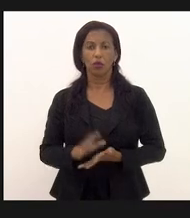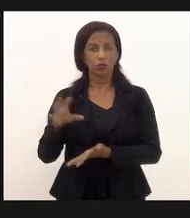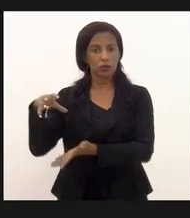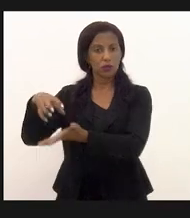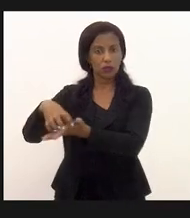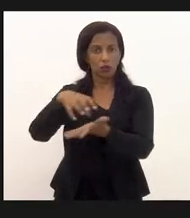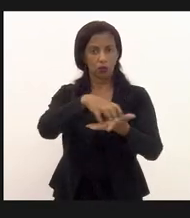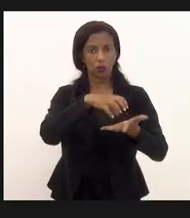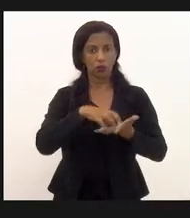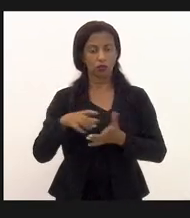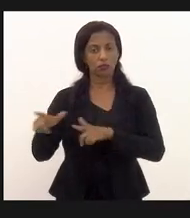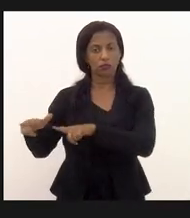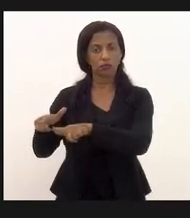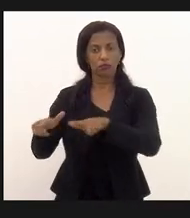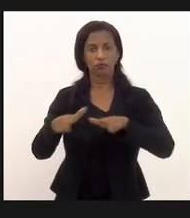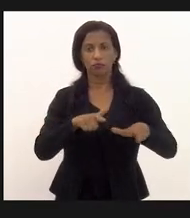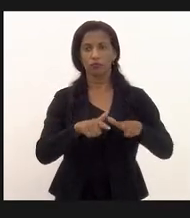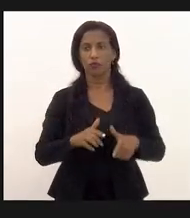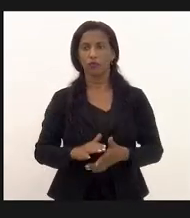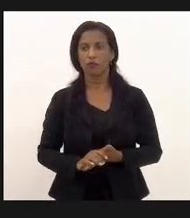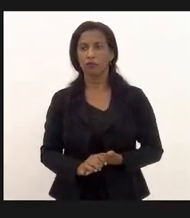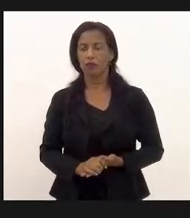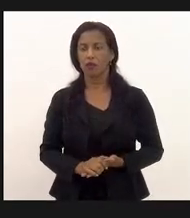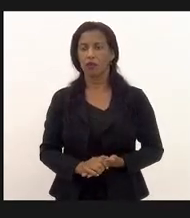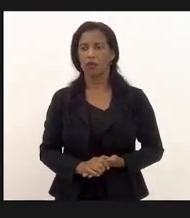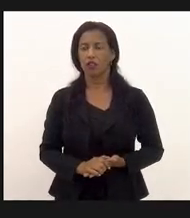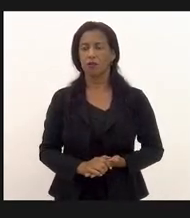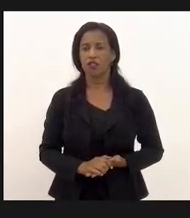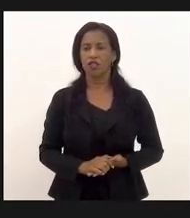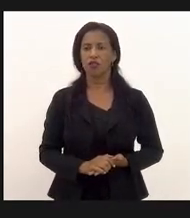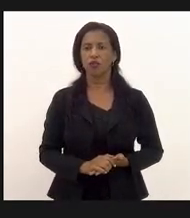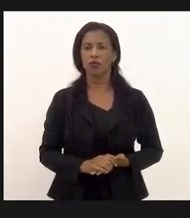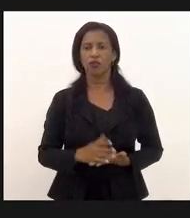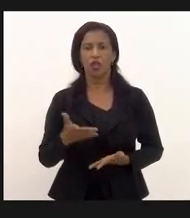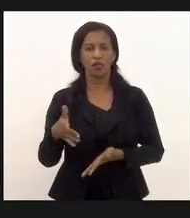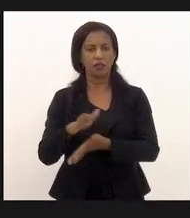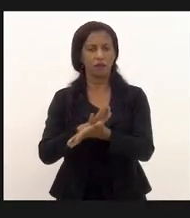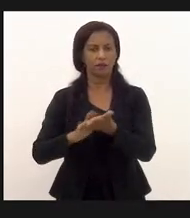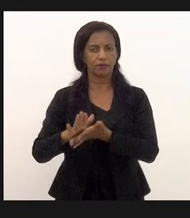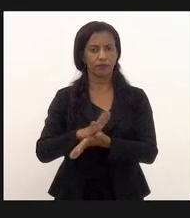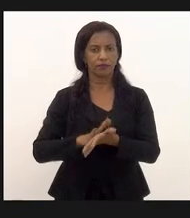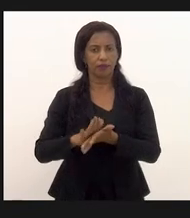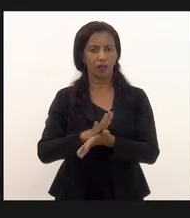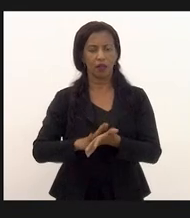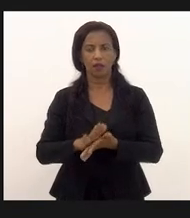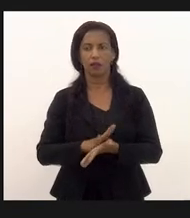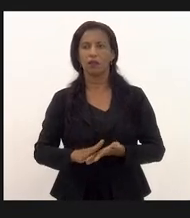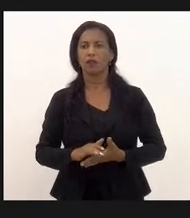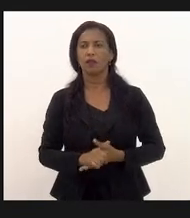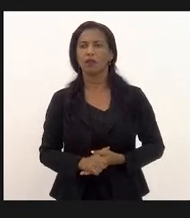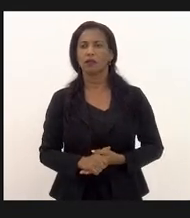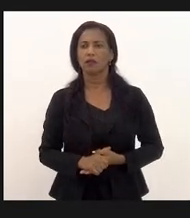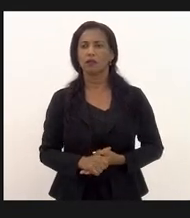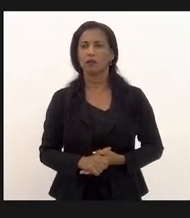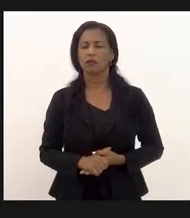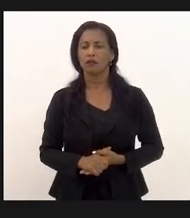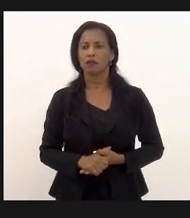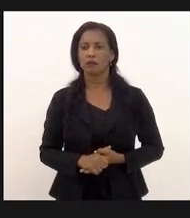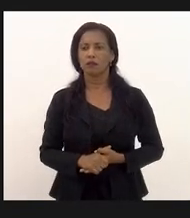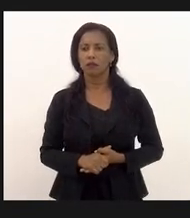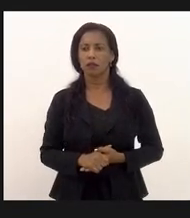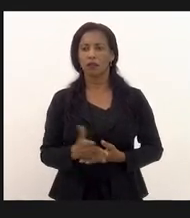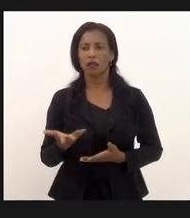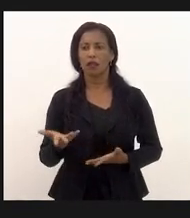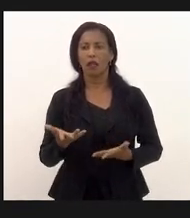servidores dizendo dizendo que nada não deixaremos tirar nada do servidor que o